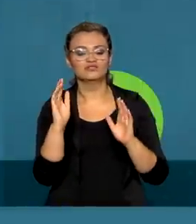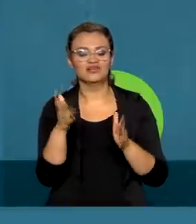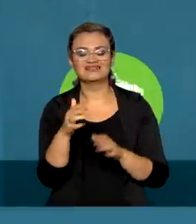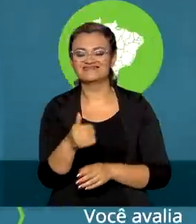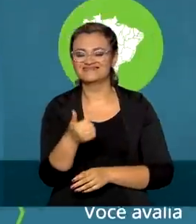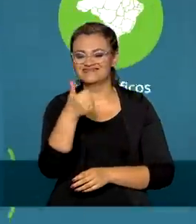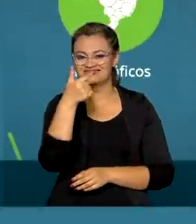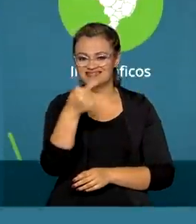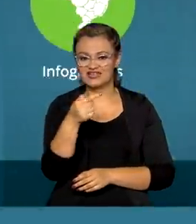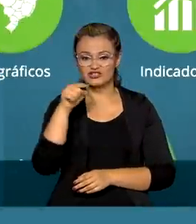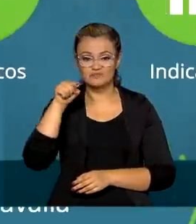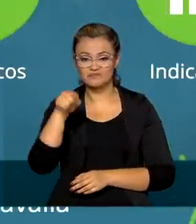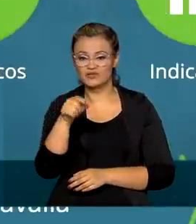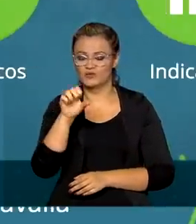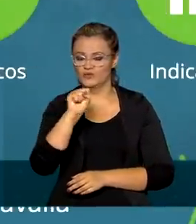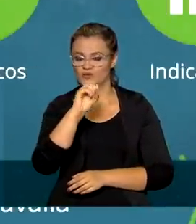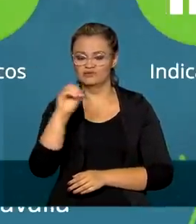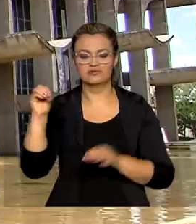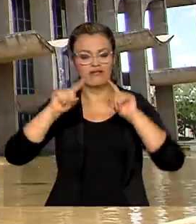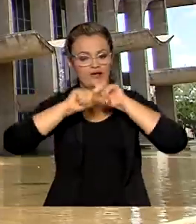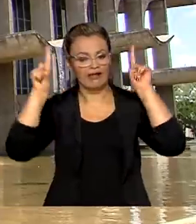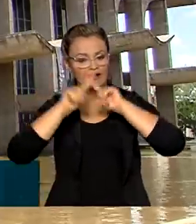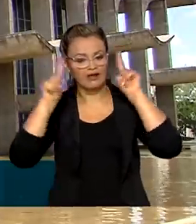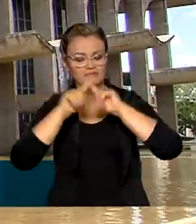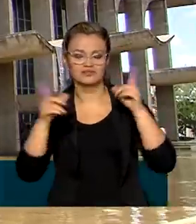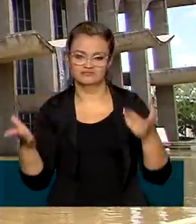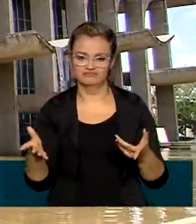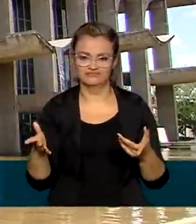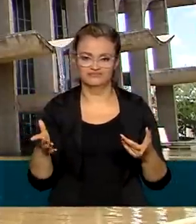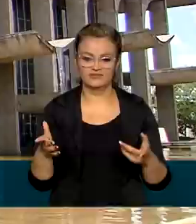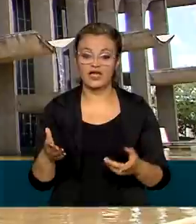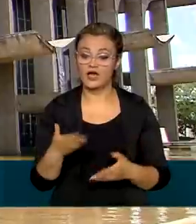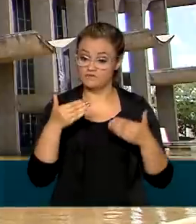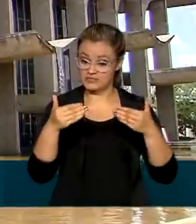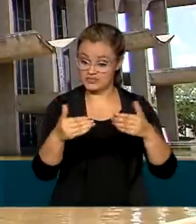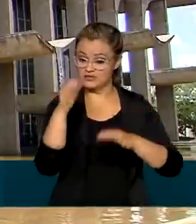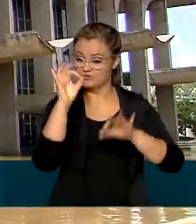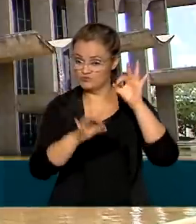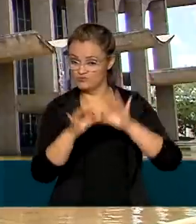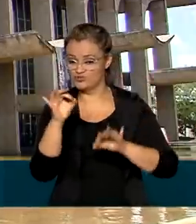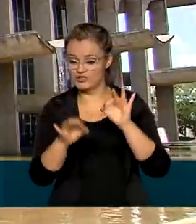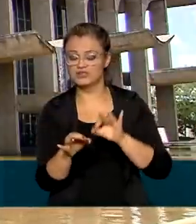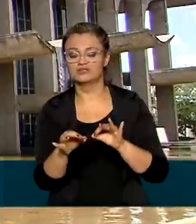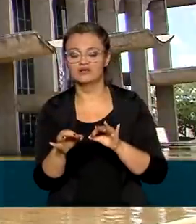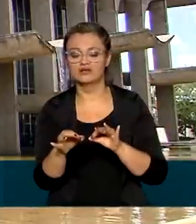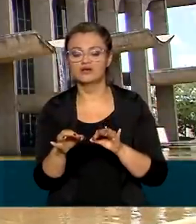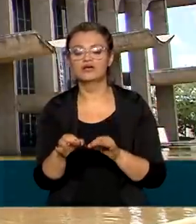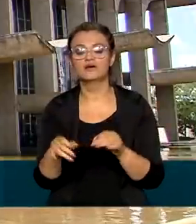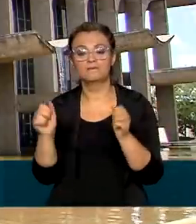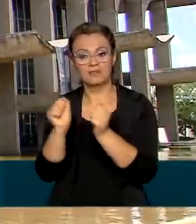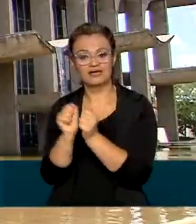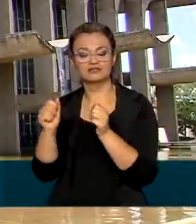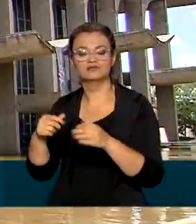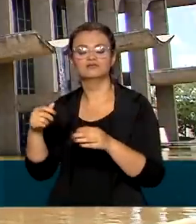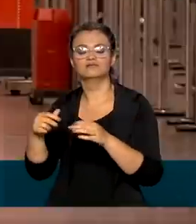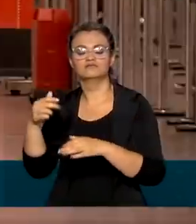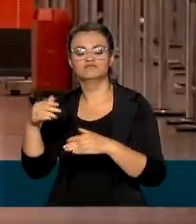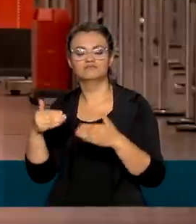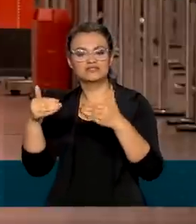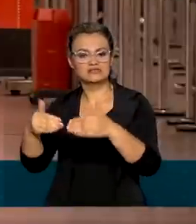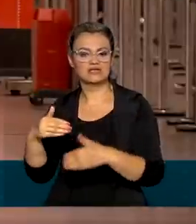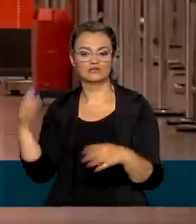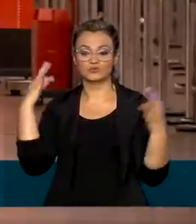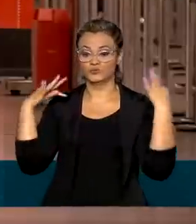de 7.800 reclamações. O Ministério da Justiça e Segurança Pública e o Ministério do Turismo